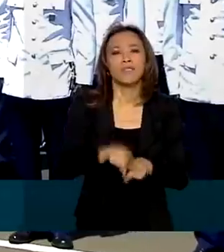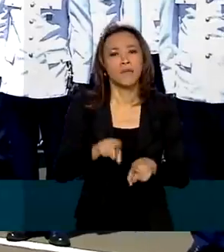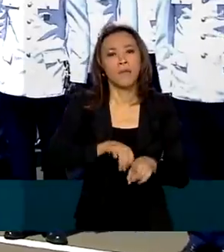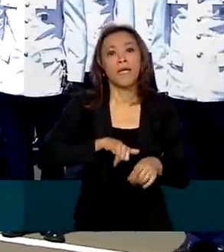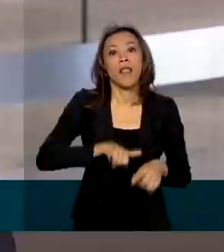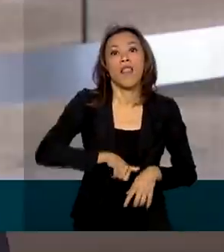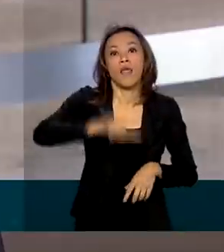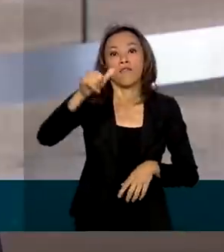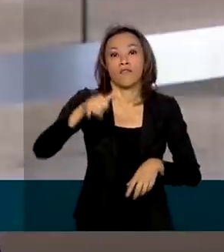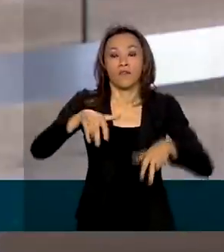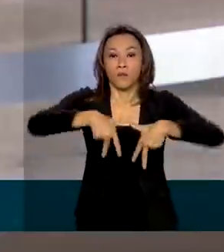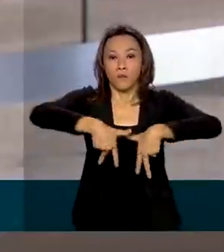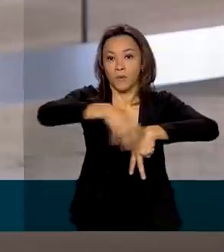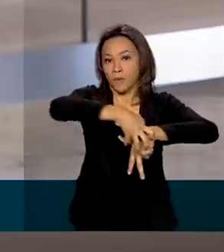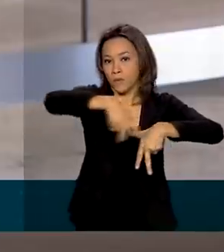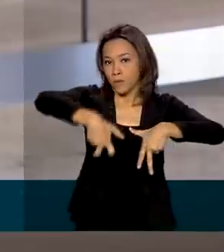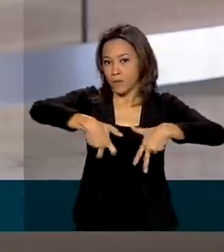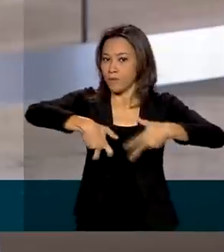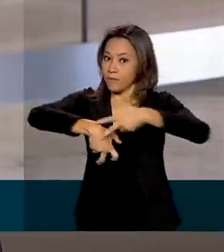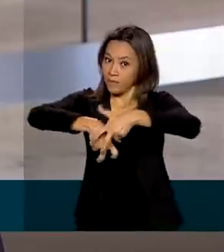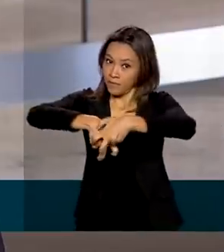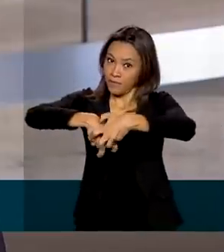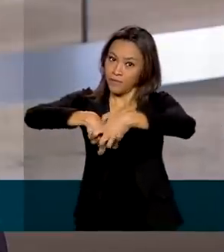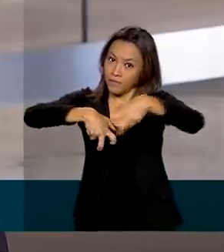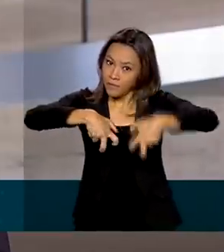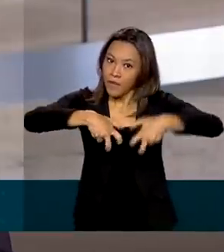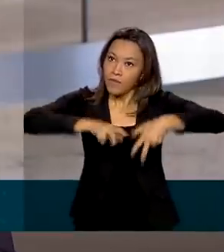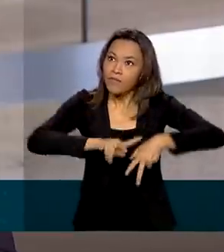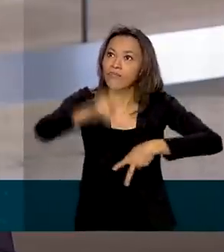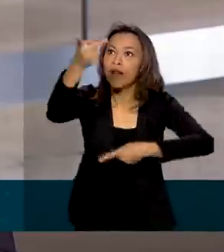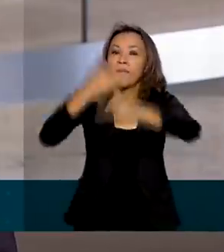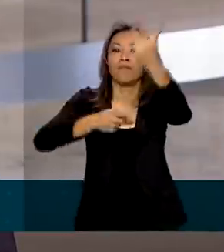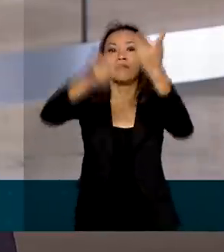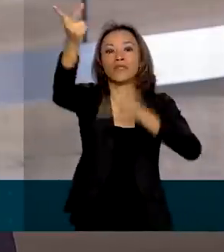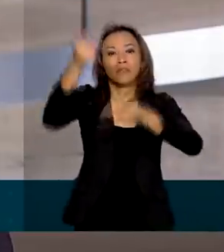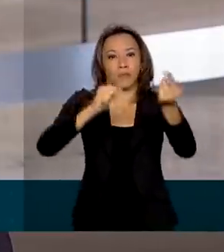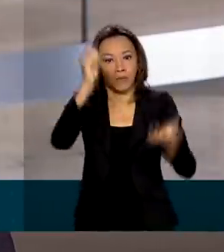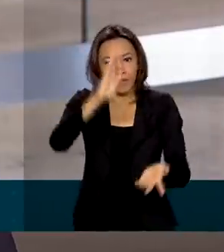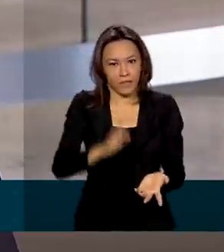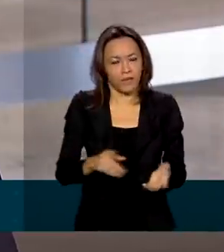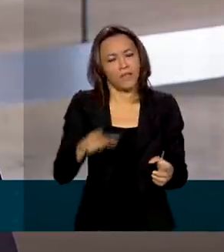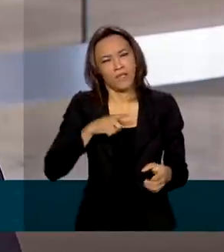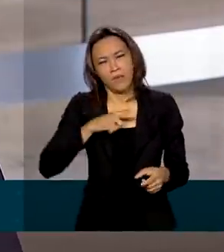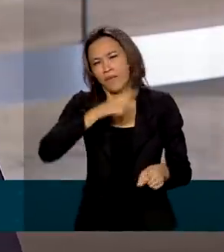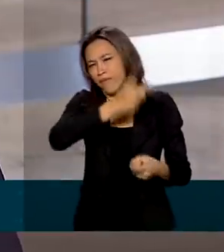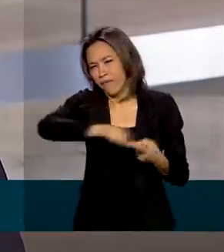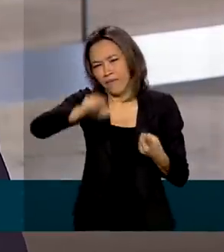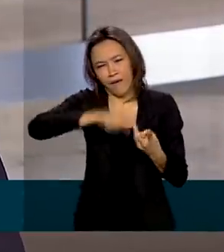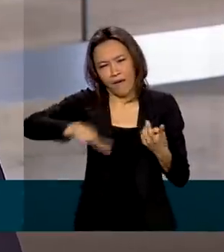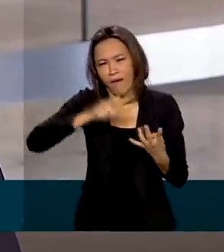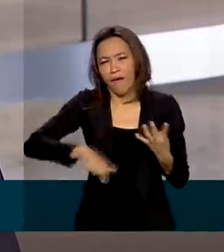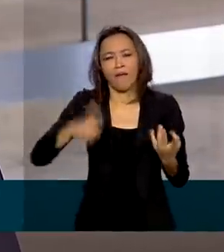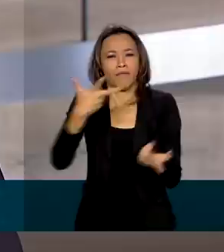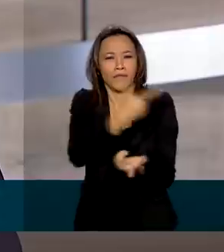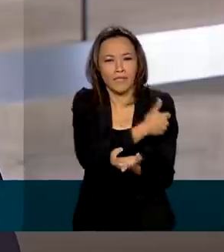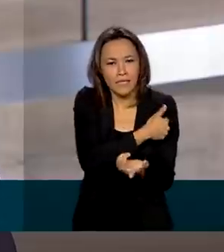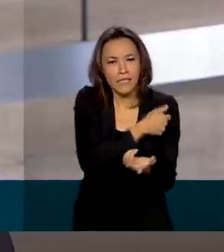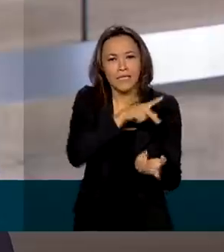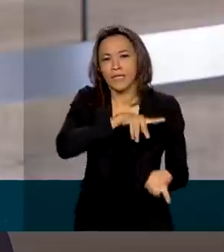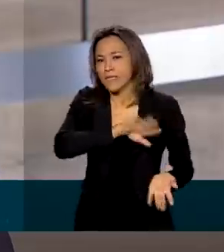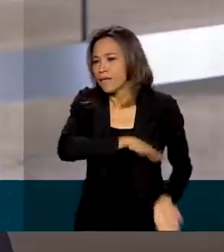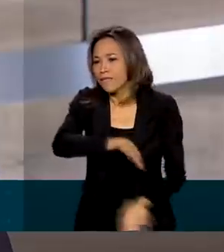transplante. E vale lembrar ainda que, por meio dos aviões da Força Aérea, muitos insumos, inclusive vacinas, têm sido